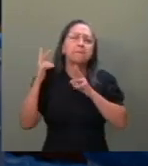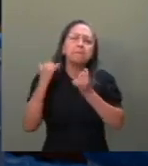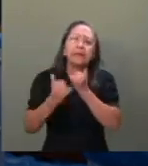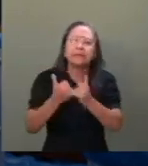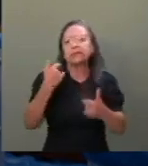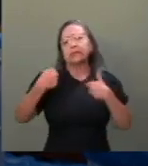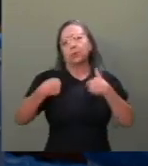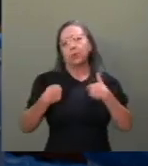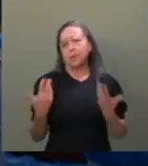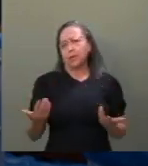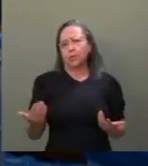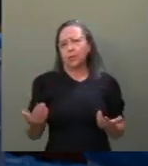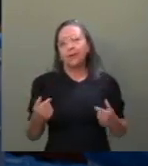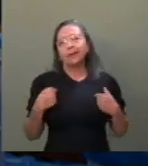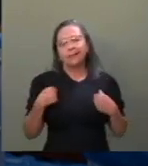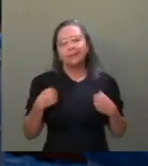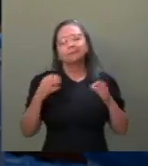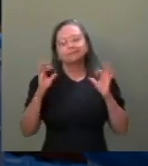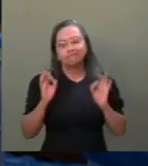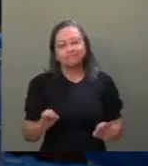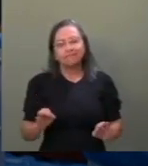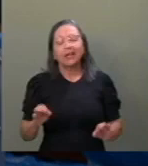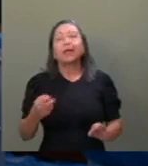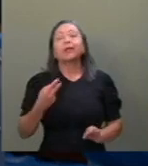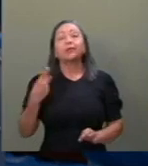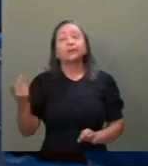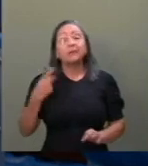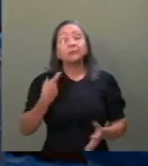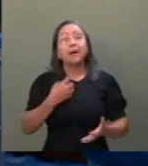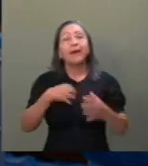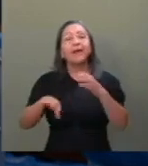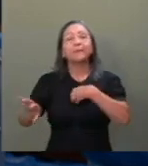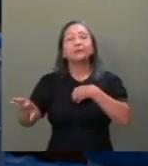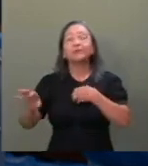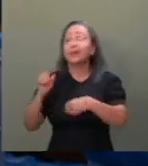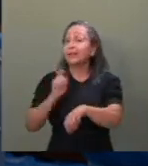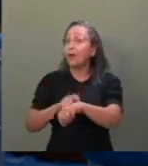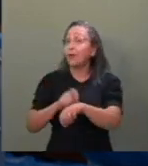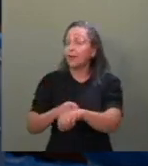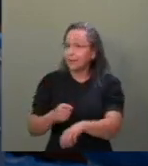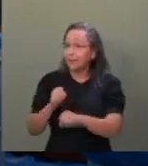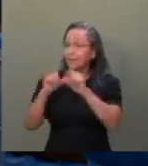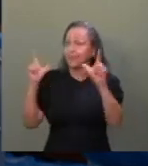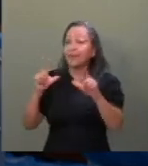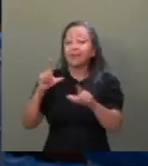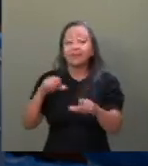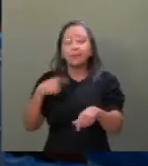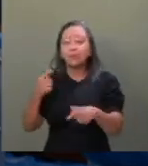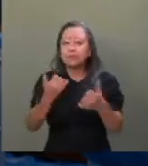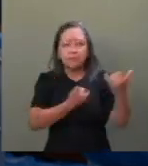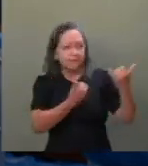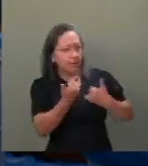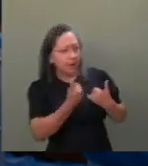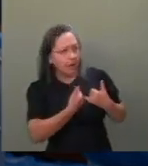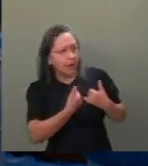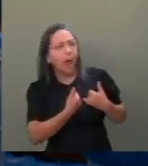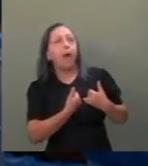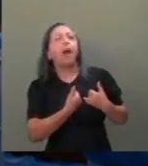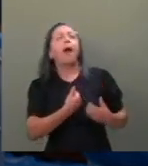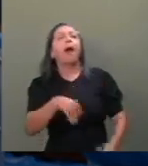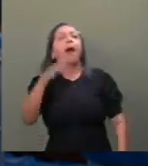de vida. Então, com toda certeza, tivemos uma empatia logo no primeiro momento, depois tive essa informação e compreendi até